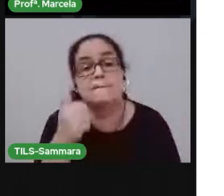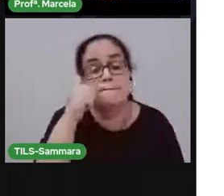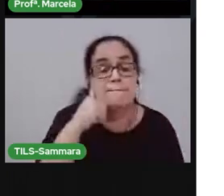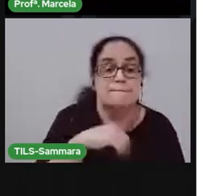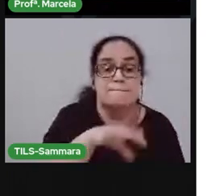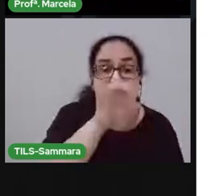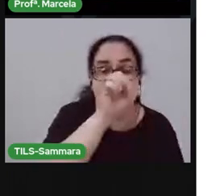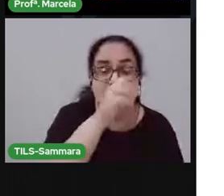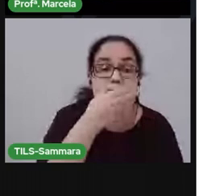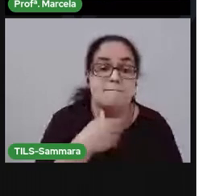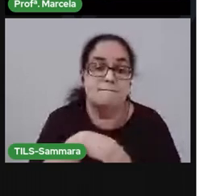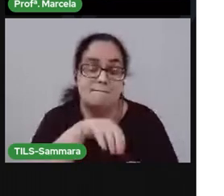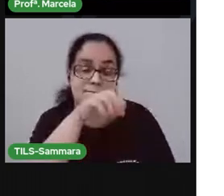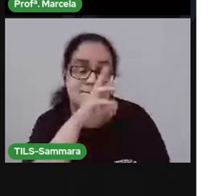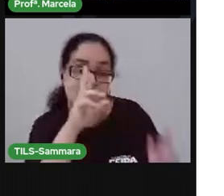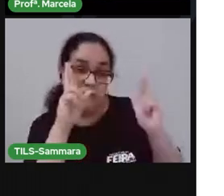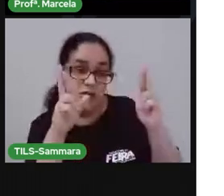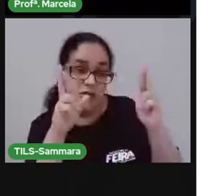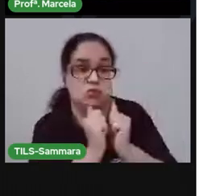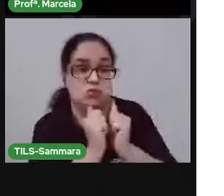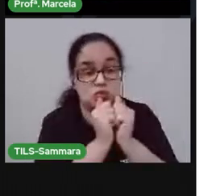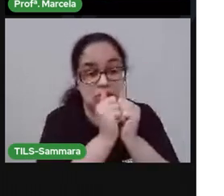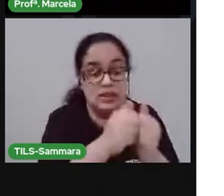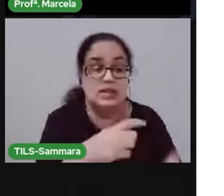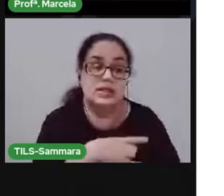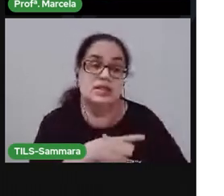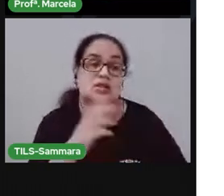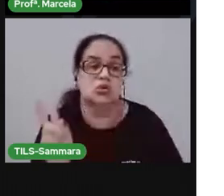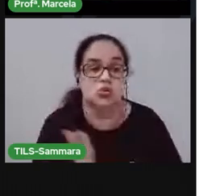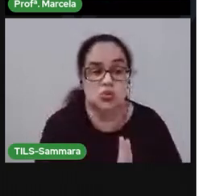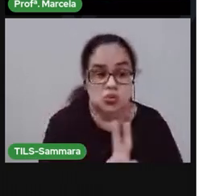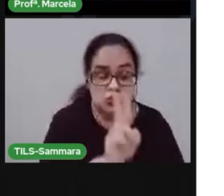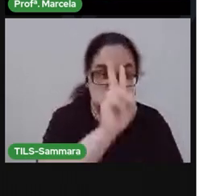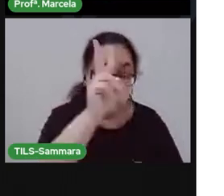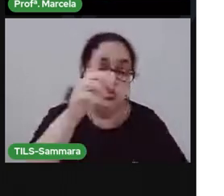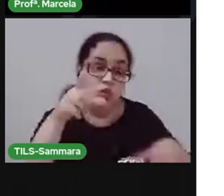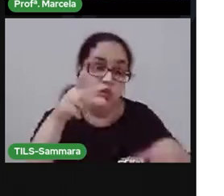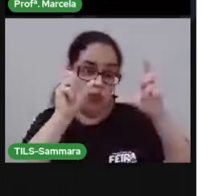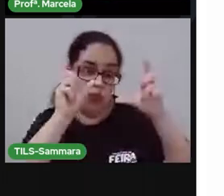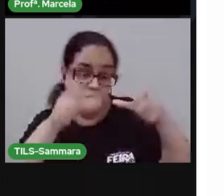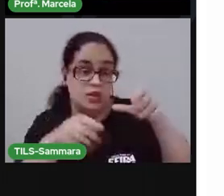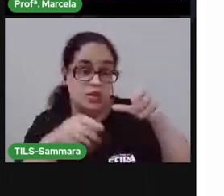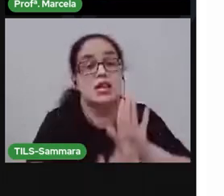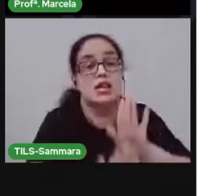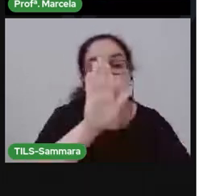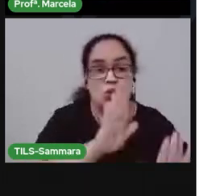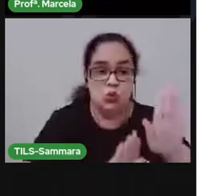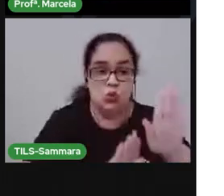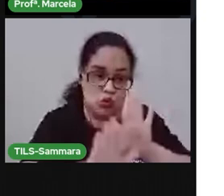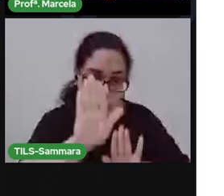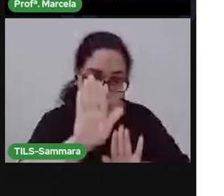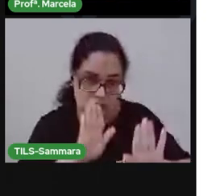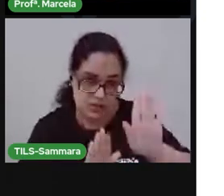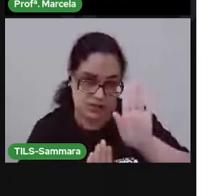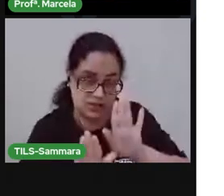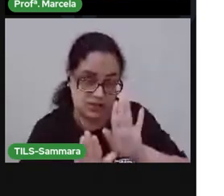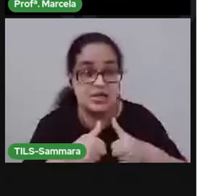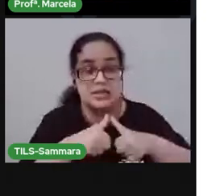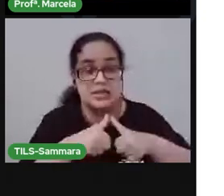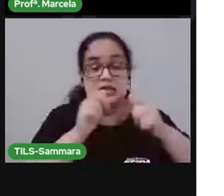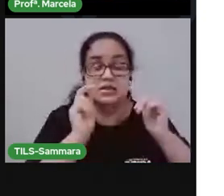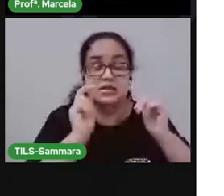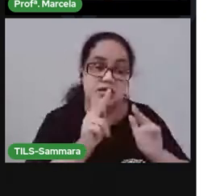com seus responsáveis que estão com você, tem que valorizar esse espaço, cuidar dele, deixar sempre ali,